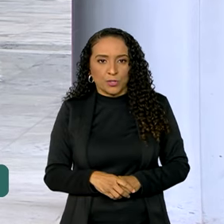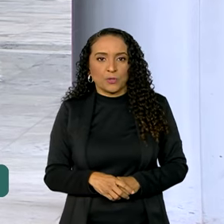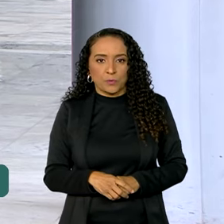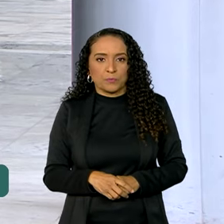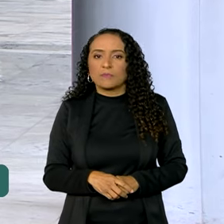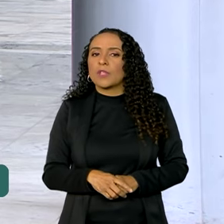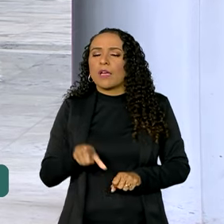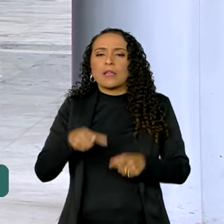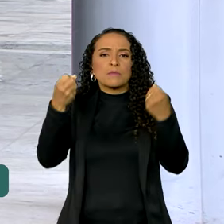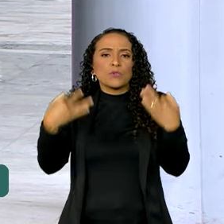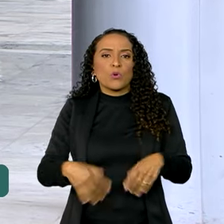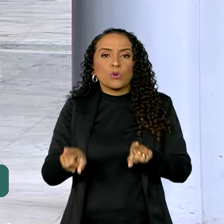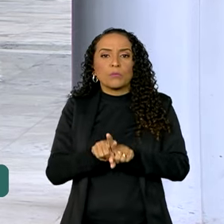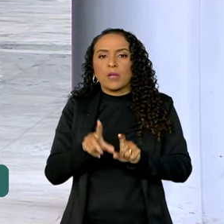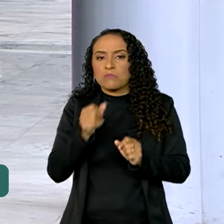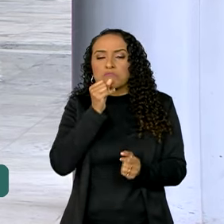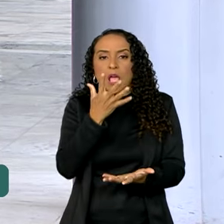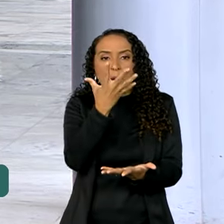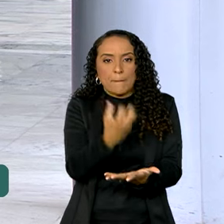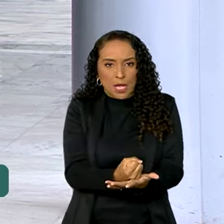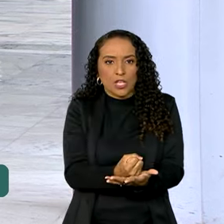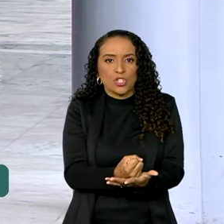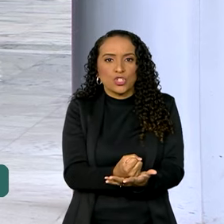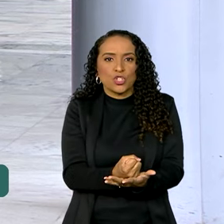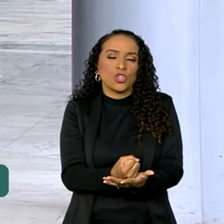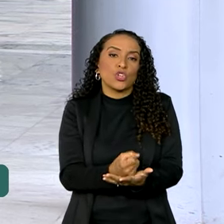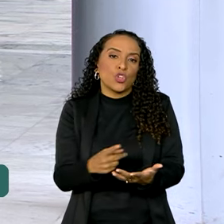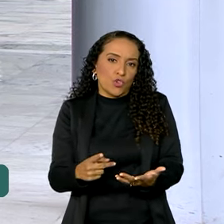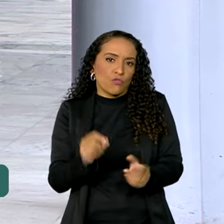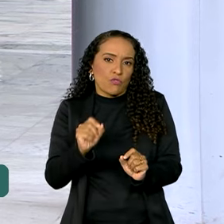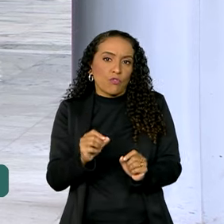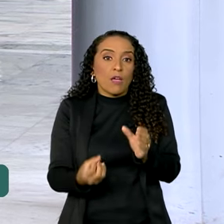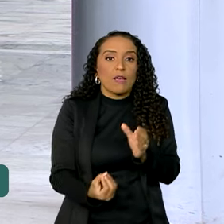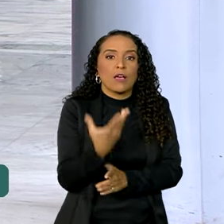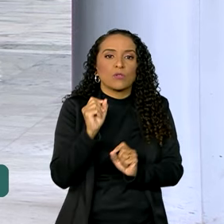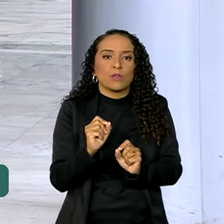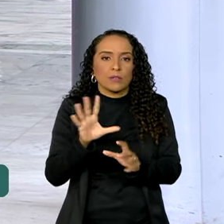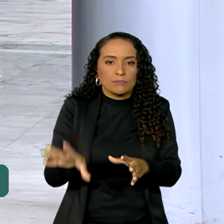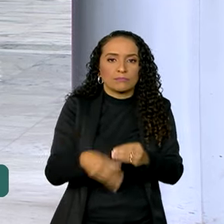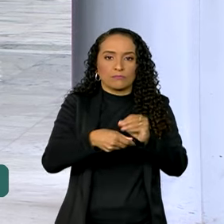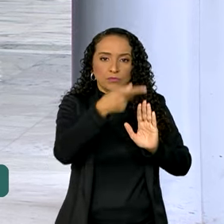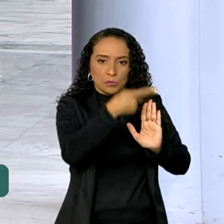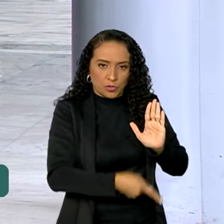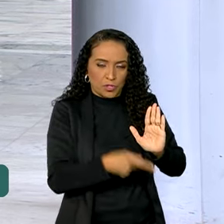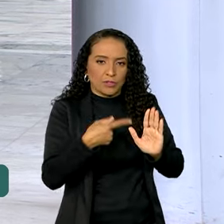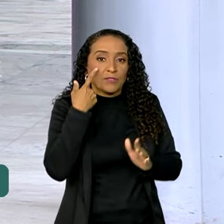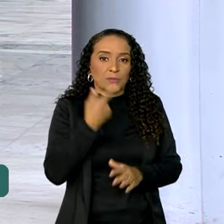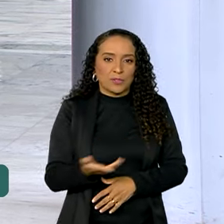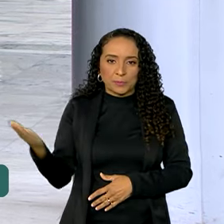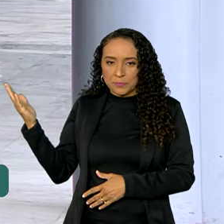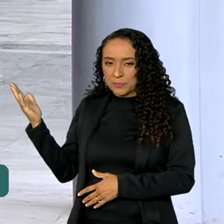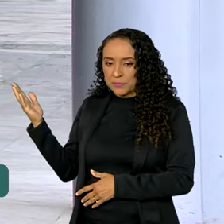projeto. E ele falou um pouco sobre o aplicativo que foi criado na implementação desse projeto.